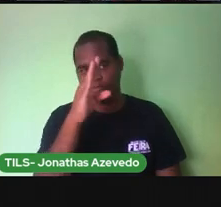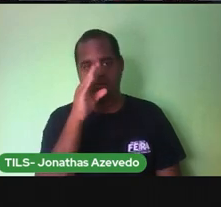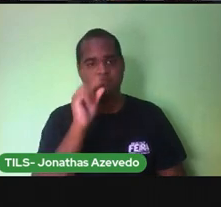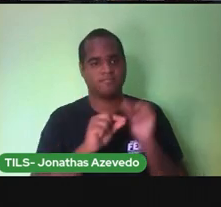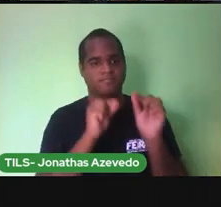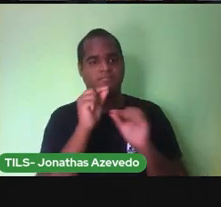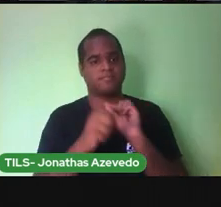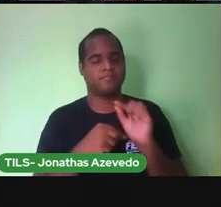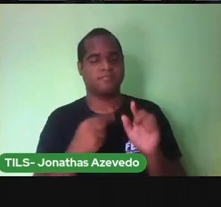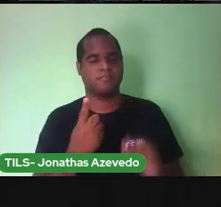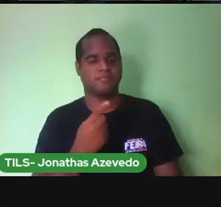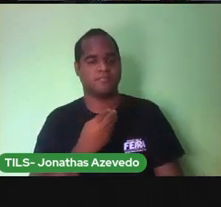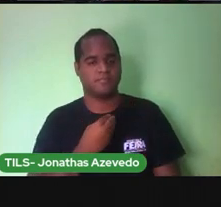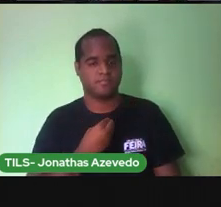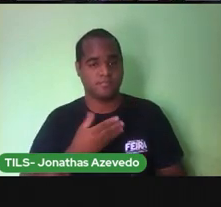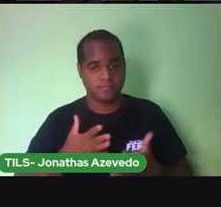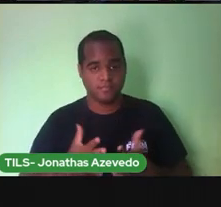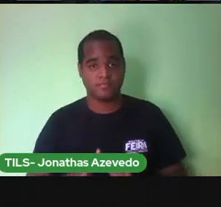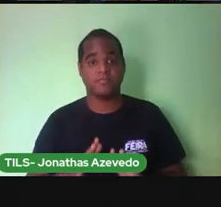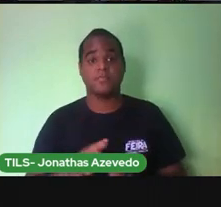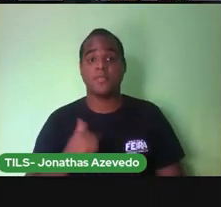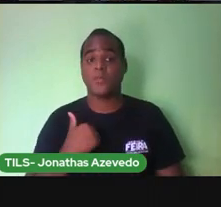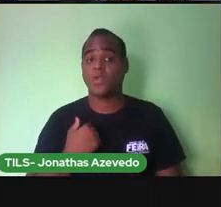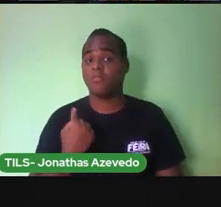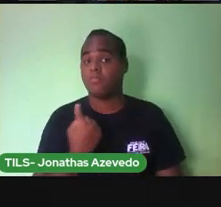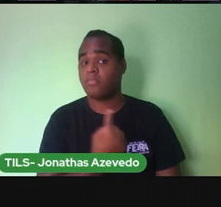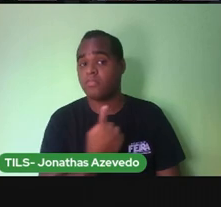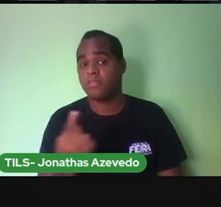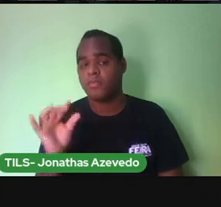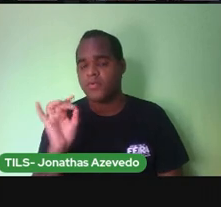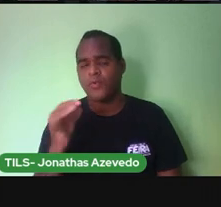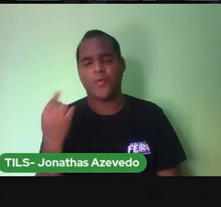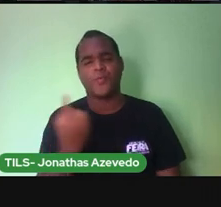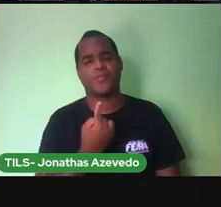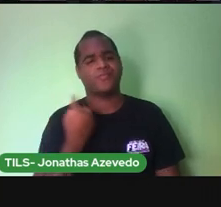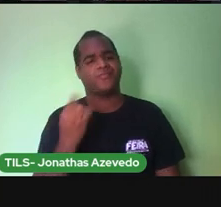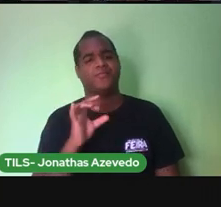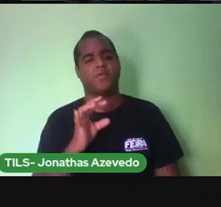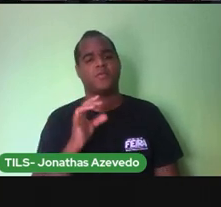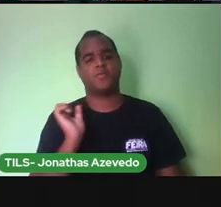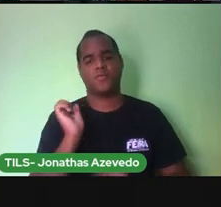Nós somos seres únicos e isso ninguém pode mudar.